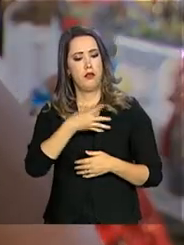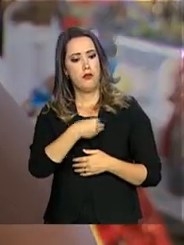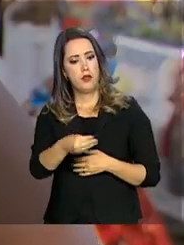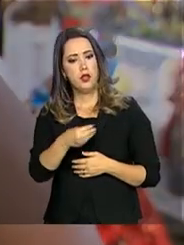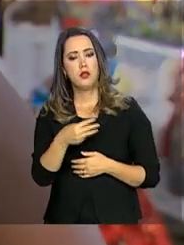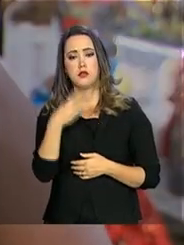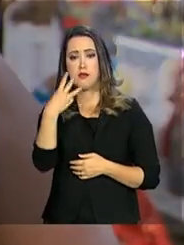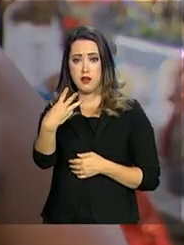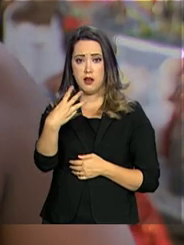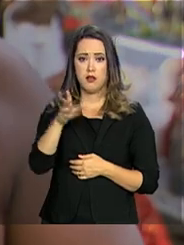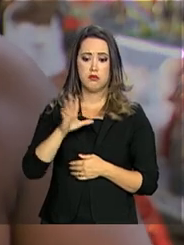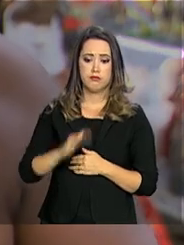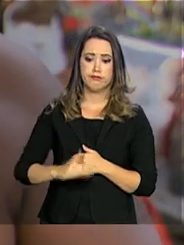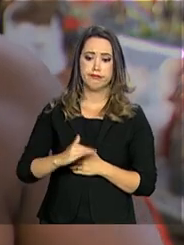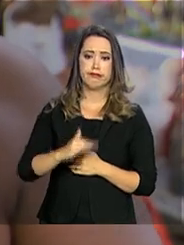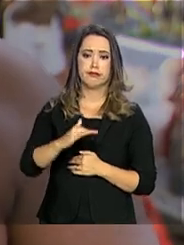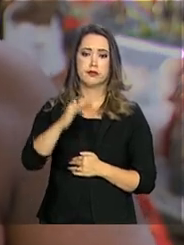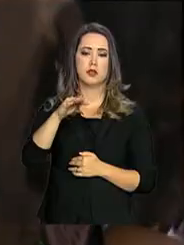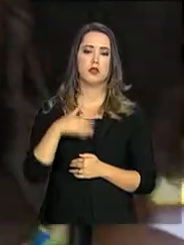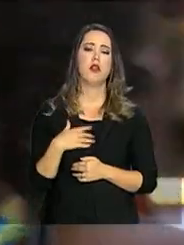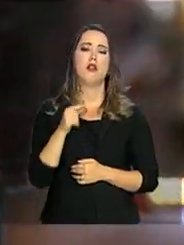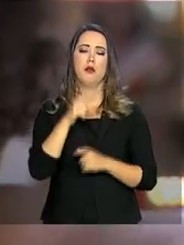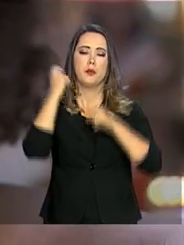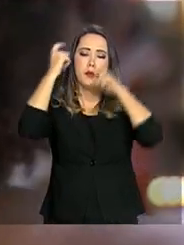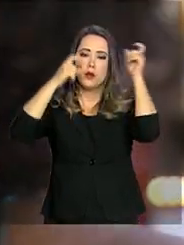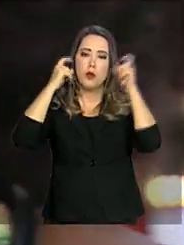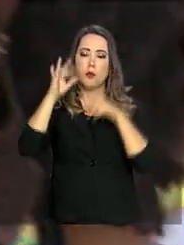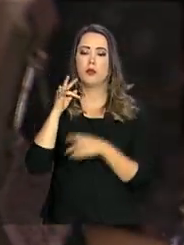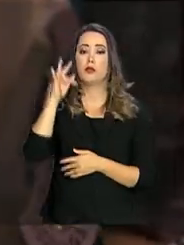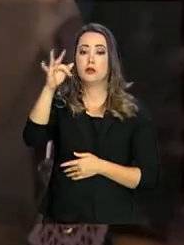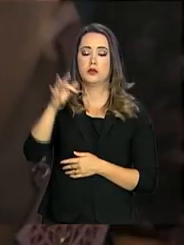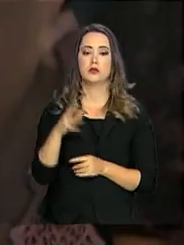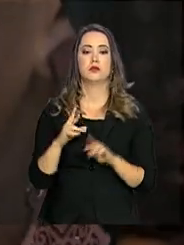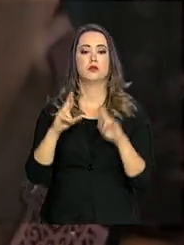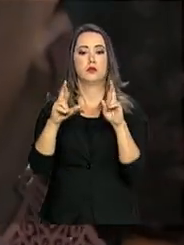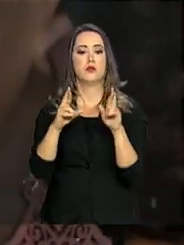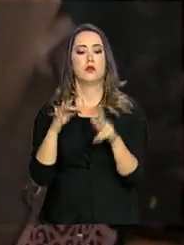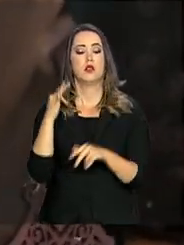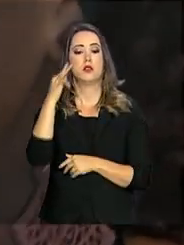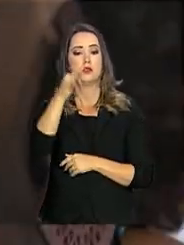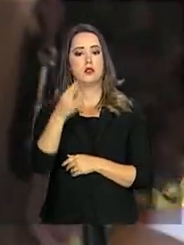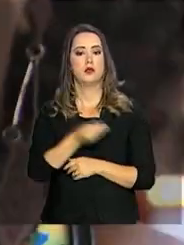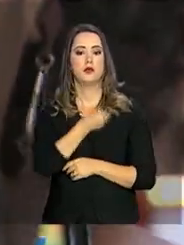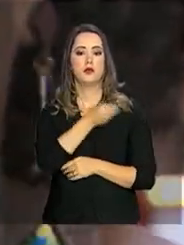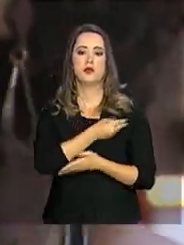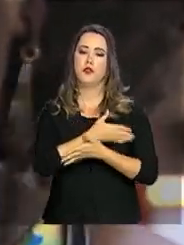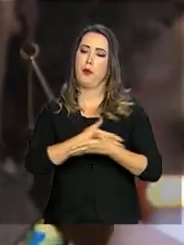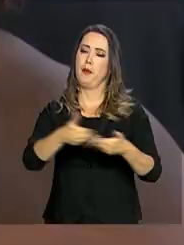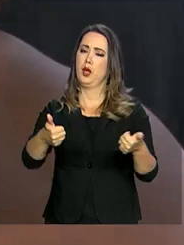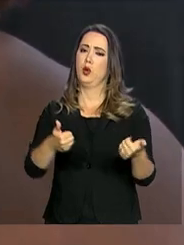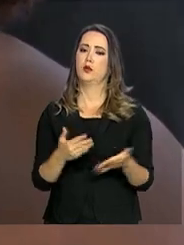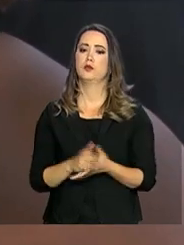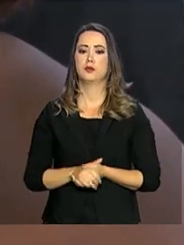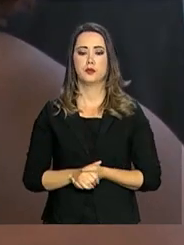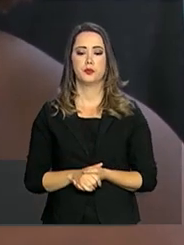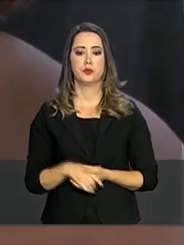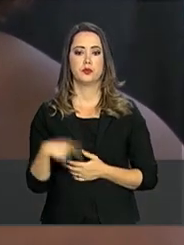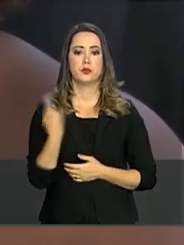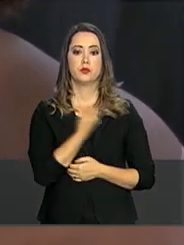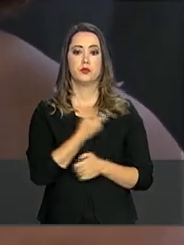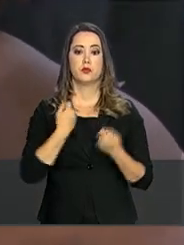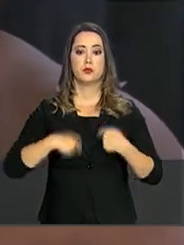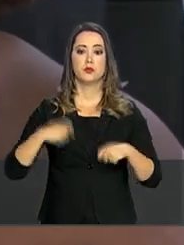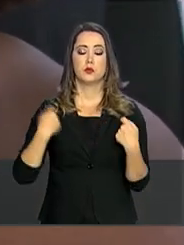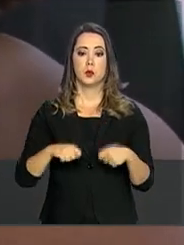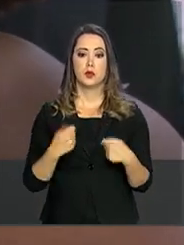Confessa que se preocupa com o futuro deles e espera que as novas gerações vivam numa cidade melhor. Nós precisamos